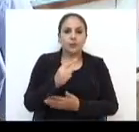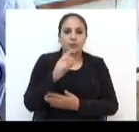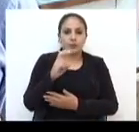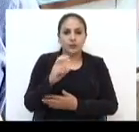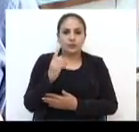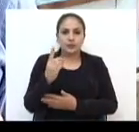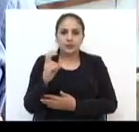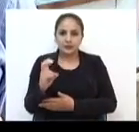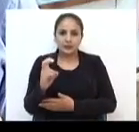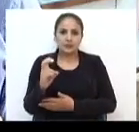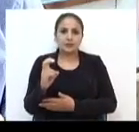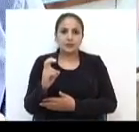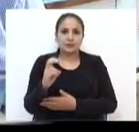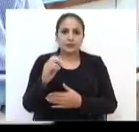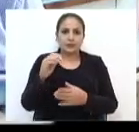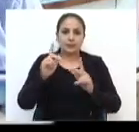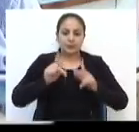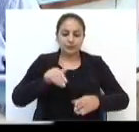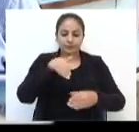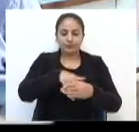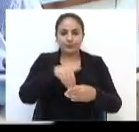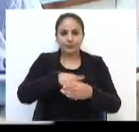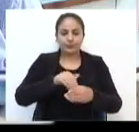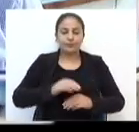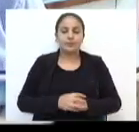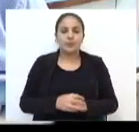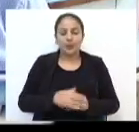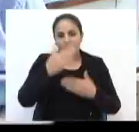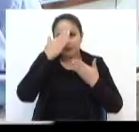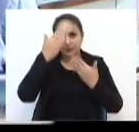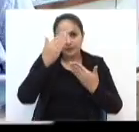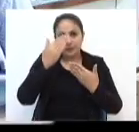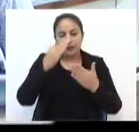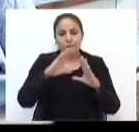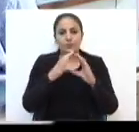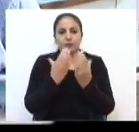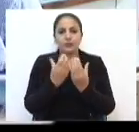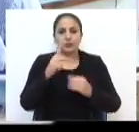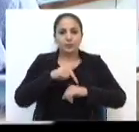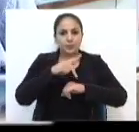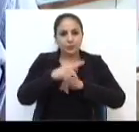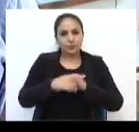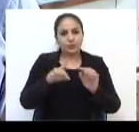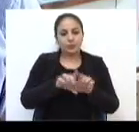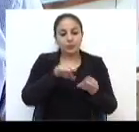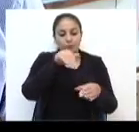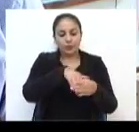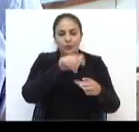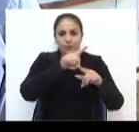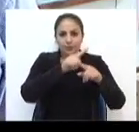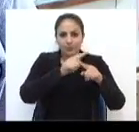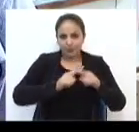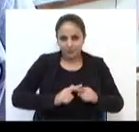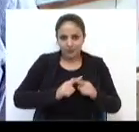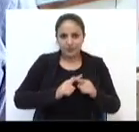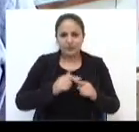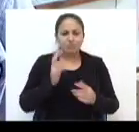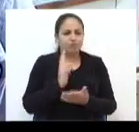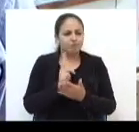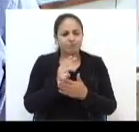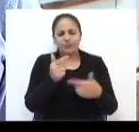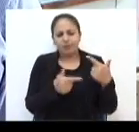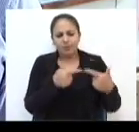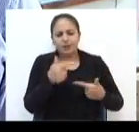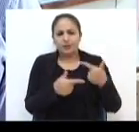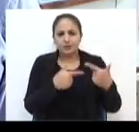Agradecer à população de Passo Fundo por, mais uma vez, depositar o seu voto de confiança, de quem sempre trabalhou por essa